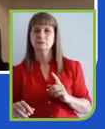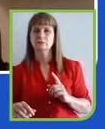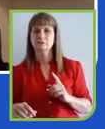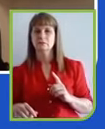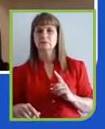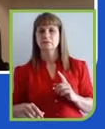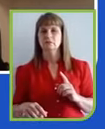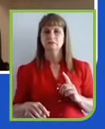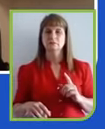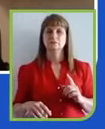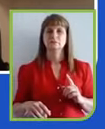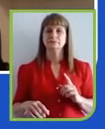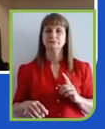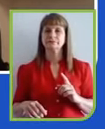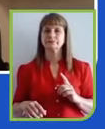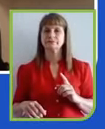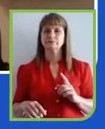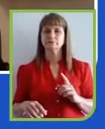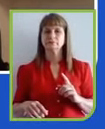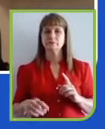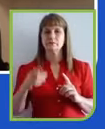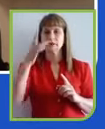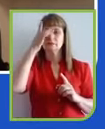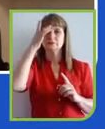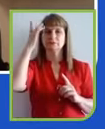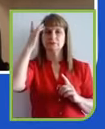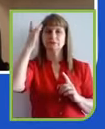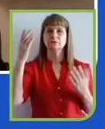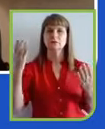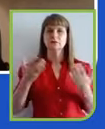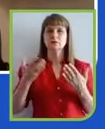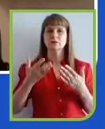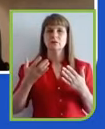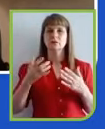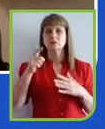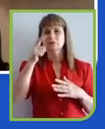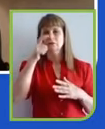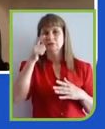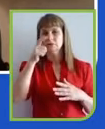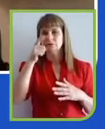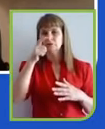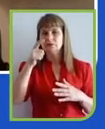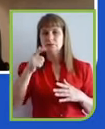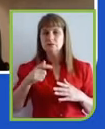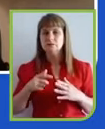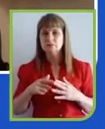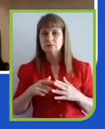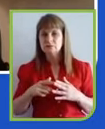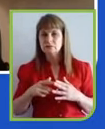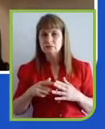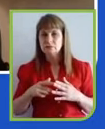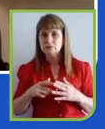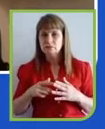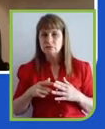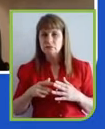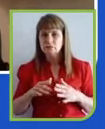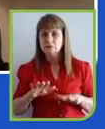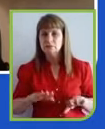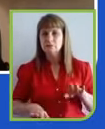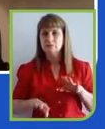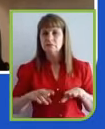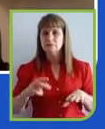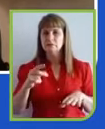estão nos assistindo, que são setores extremamente competitivos entre si. Talvez eu tenha visto dois exemplos de setores